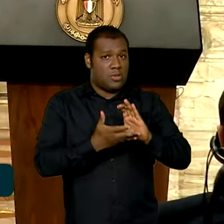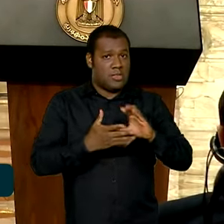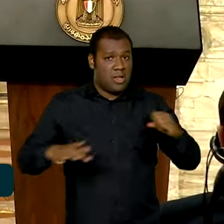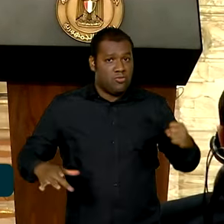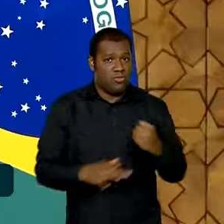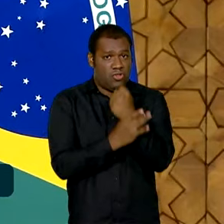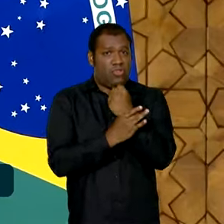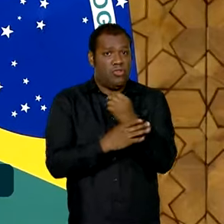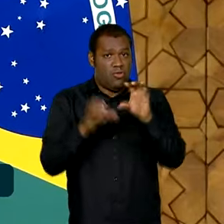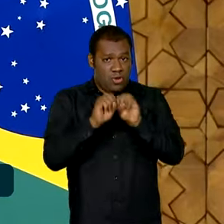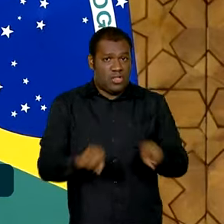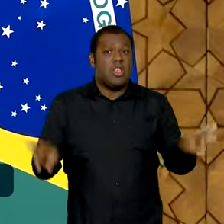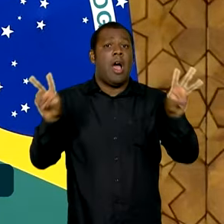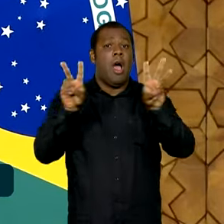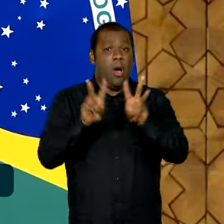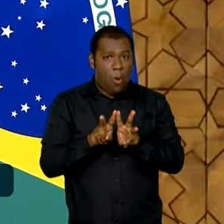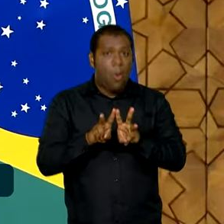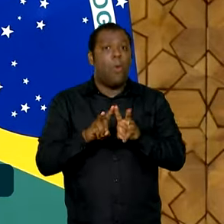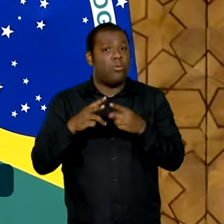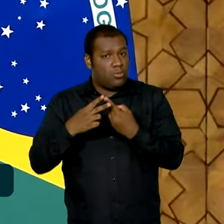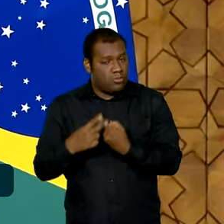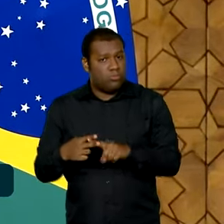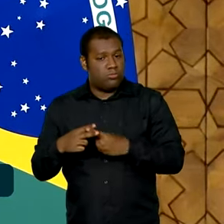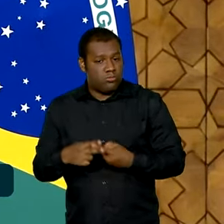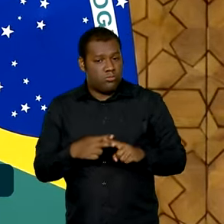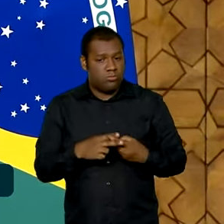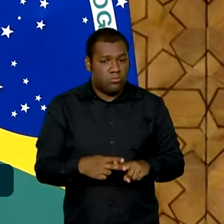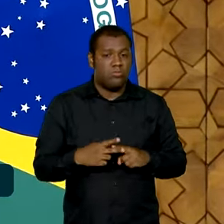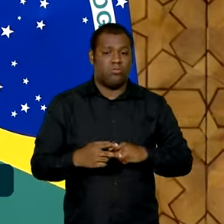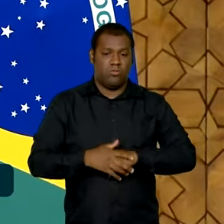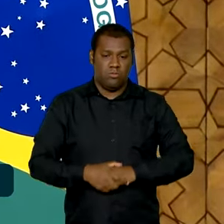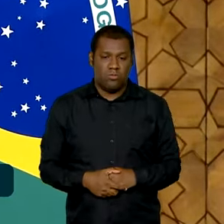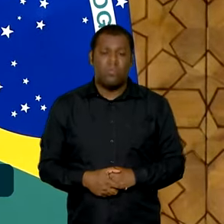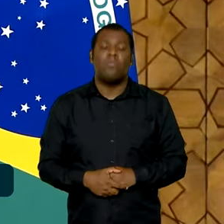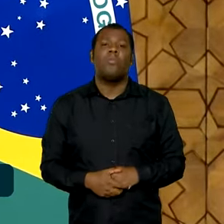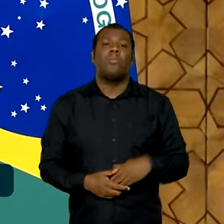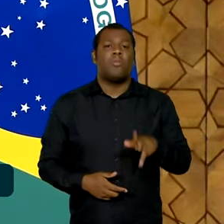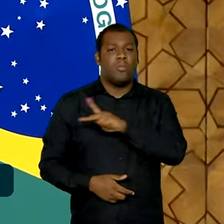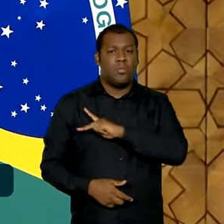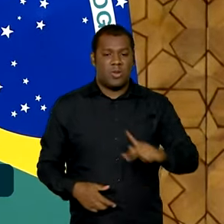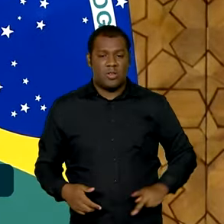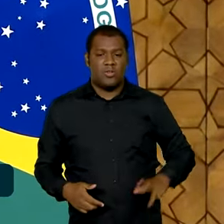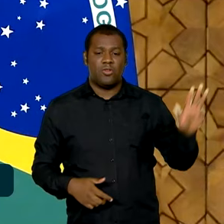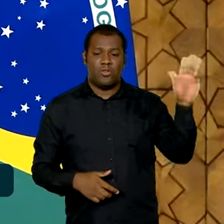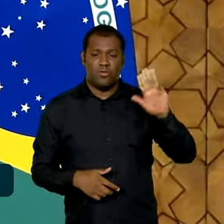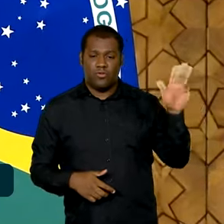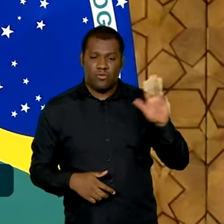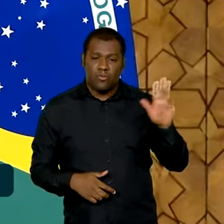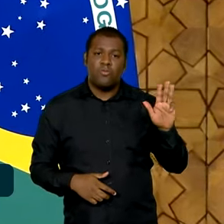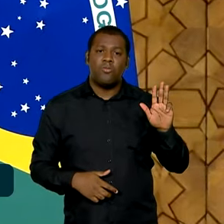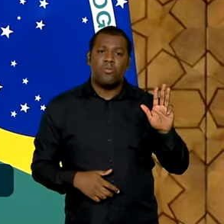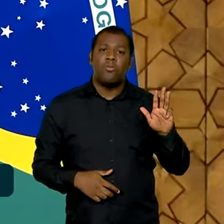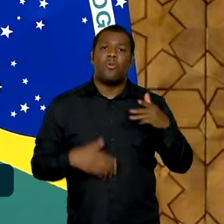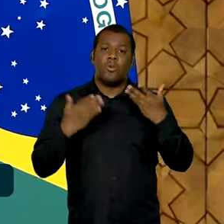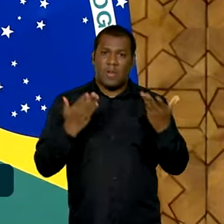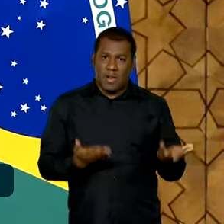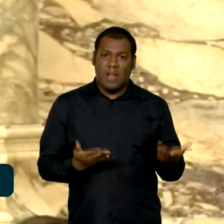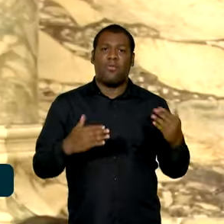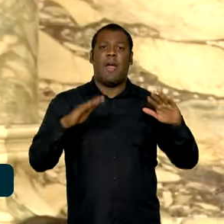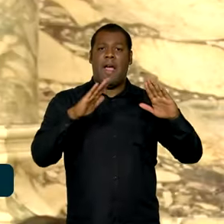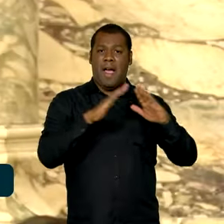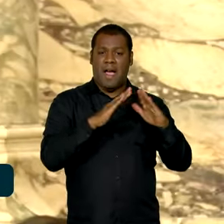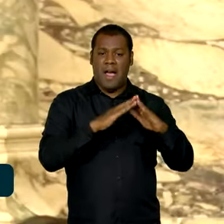Organização das Nações Unidas. As declarações foram feitas após Lula ser recebido no Palácio Presidencial